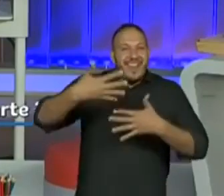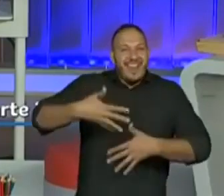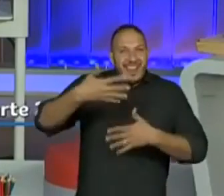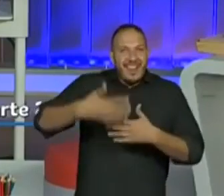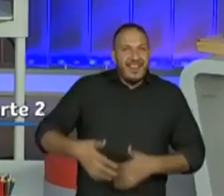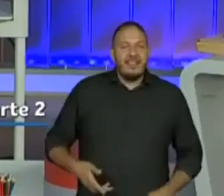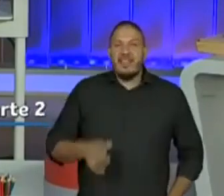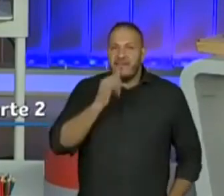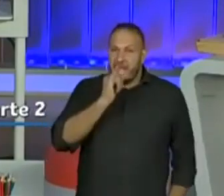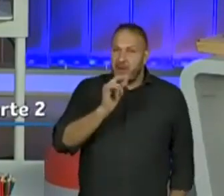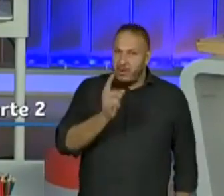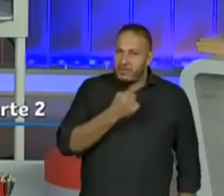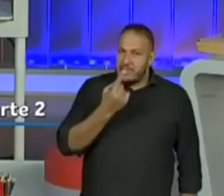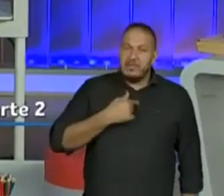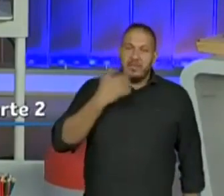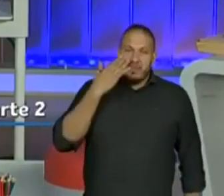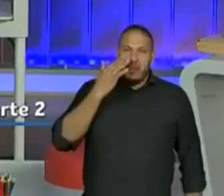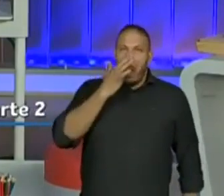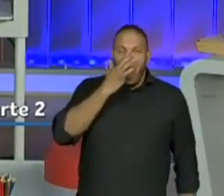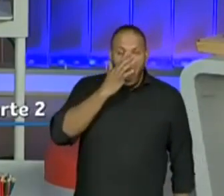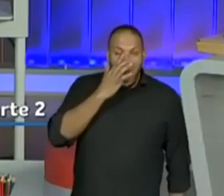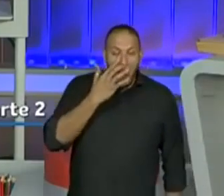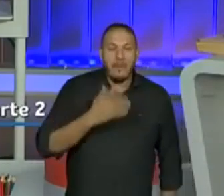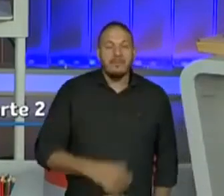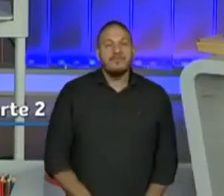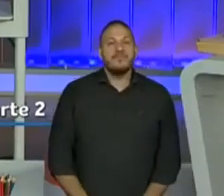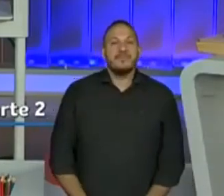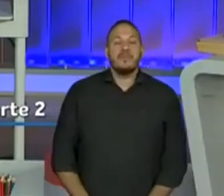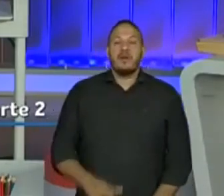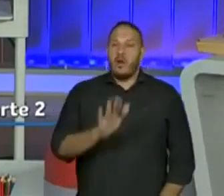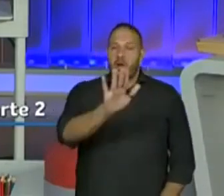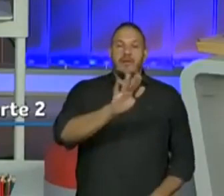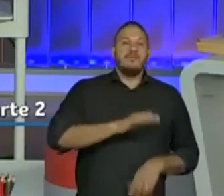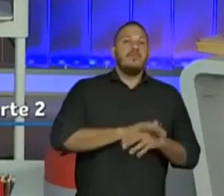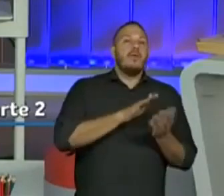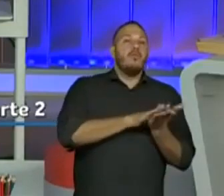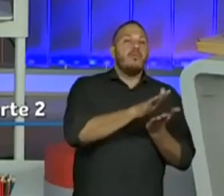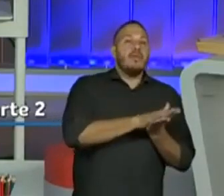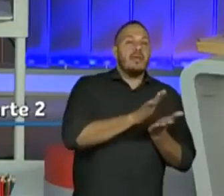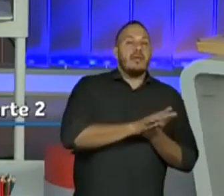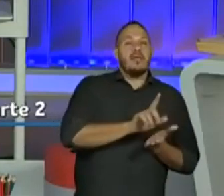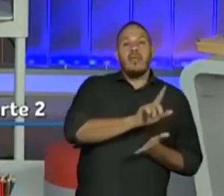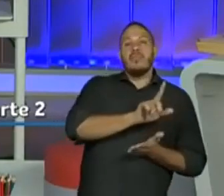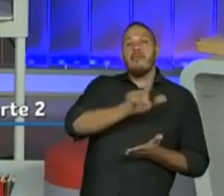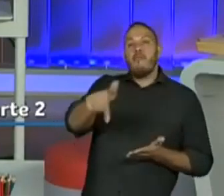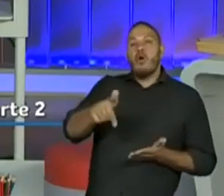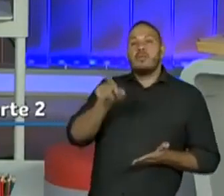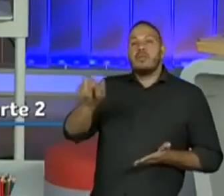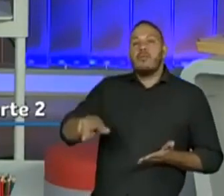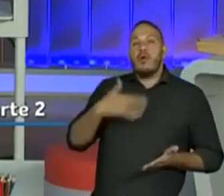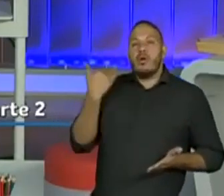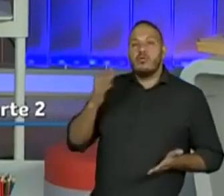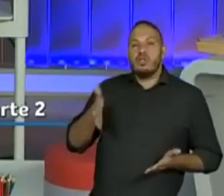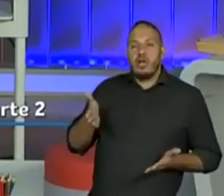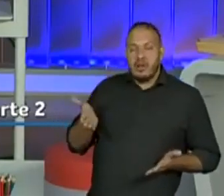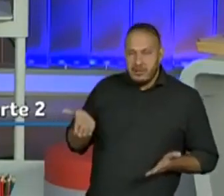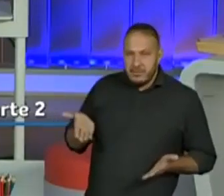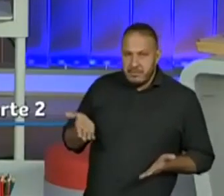é RP. Mas para a gente aqui no Brasil não é legal. Ó, publicado após sua morte. Isso.